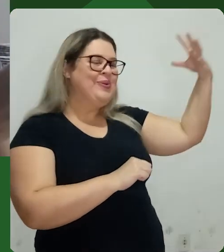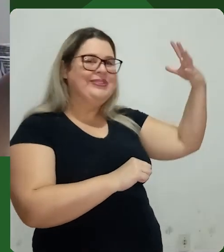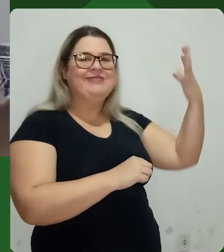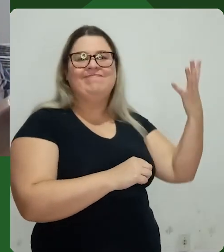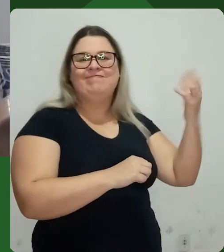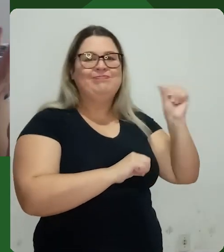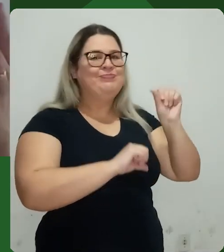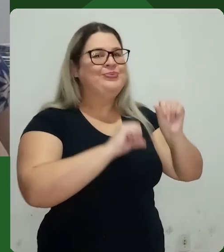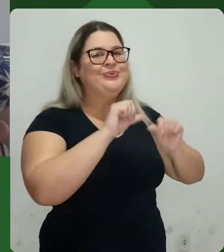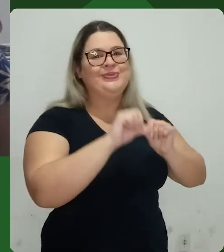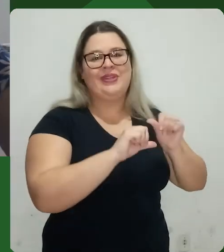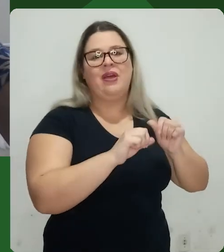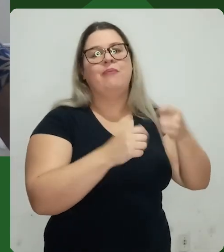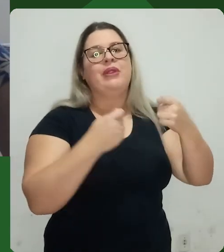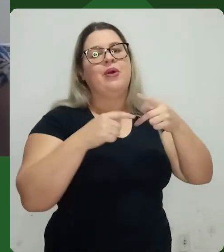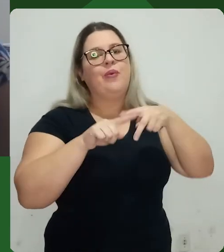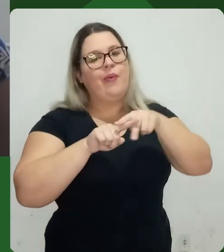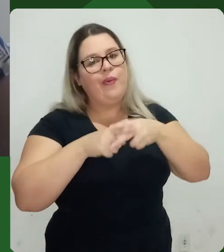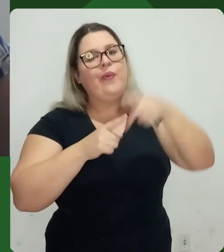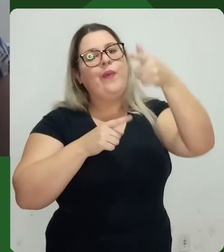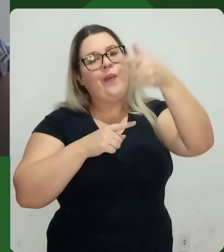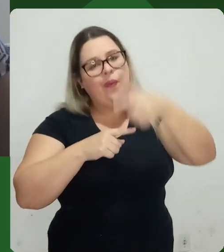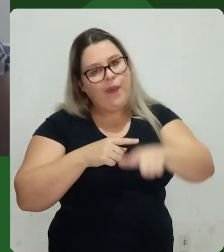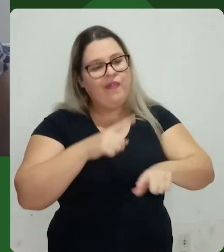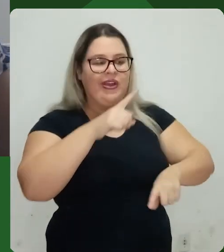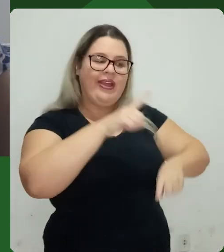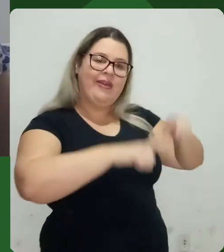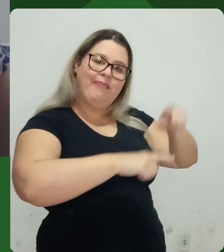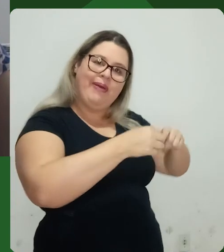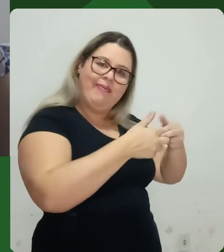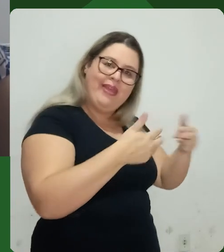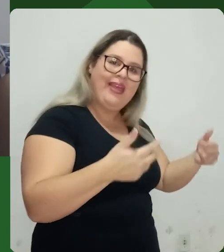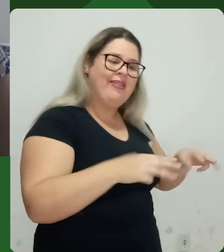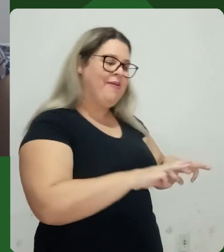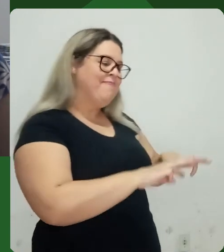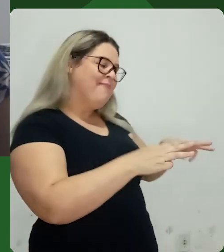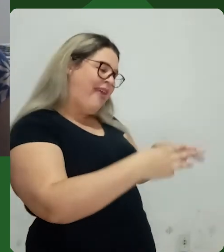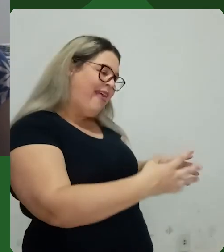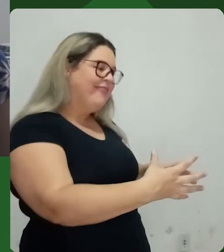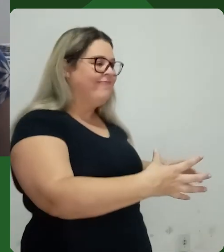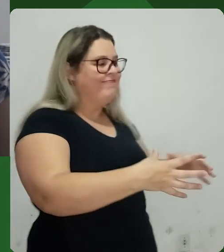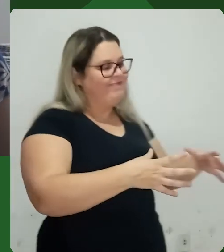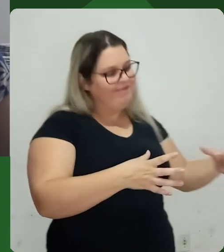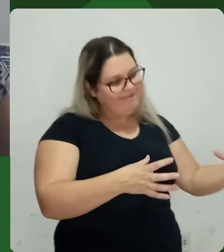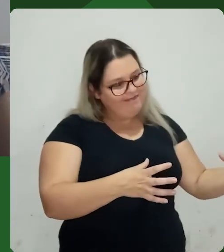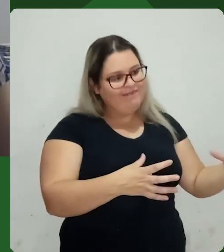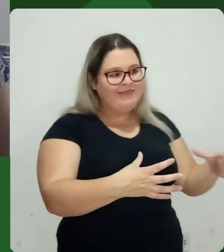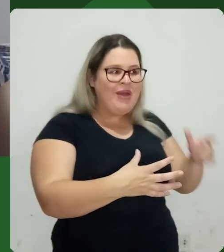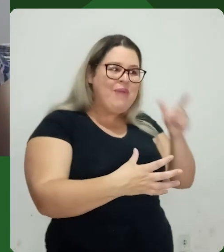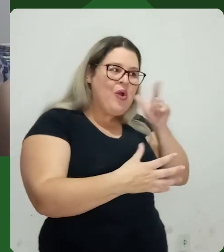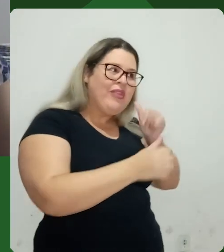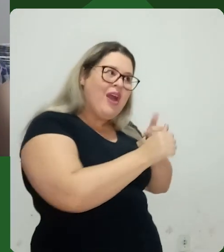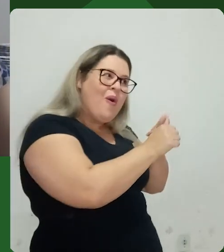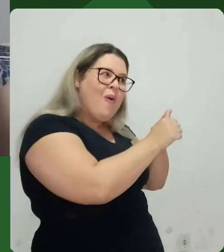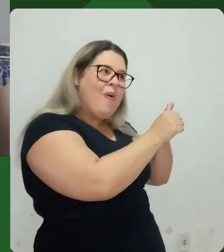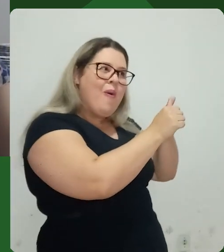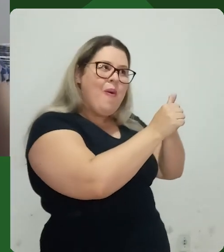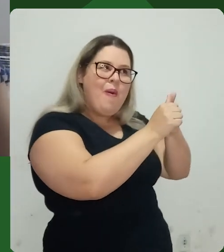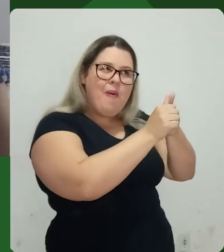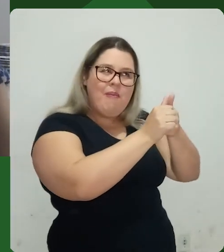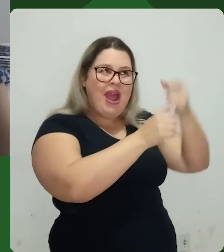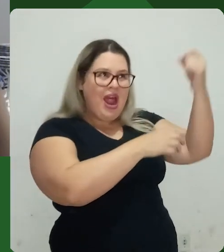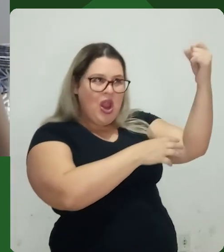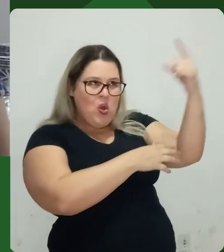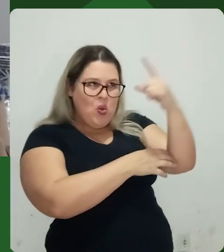trabalhar sempre com a mesma iluminação. Eu precisei reposicionar a minha mesa, reposicionar os meus equipamentos de modo a conseguir acompanhar essa luz